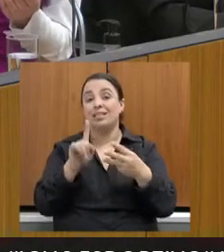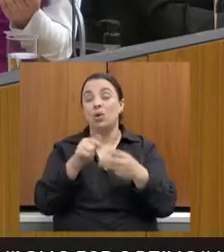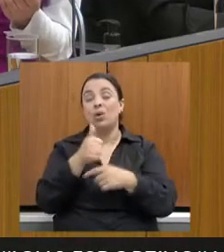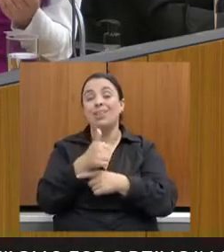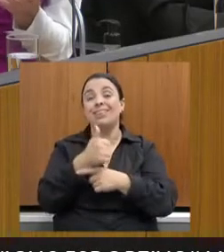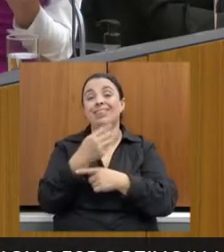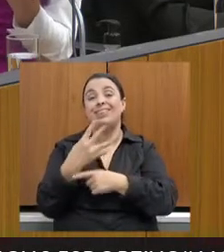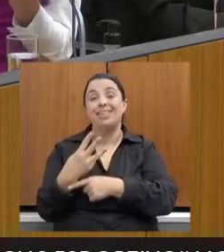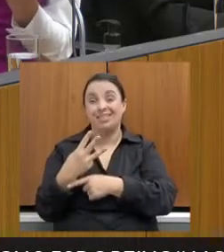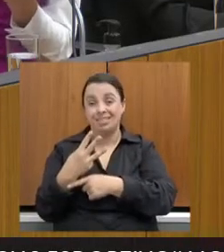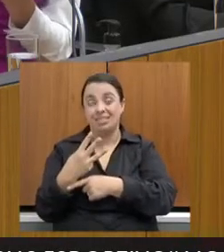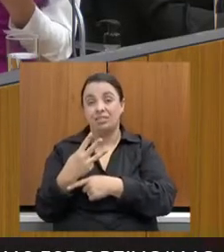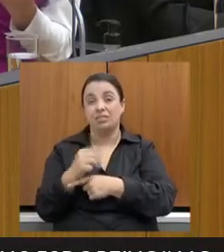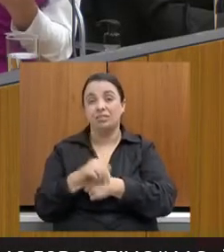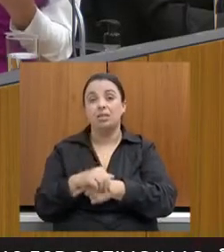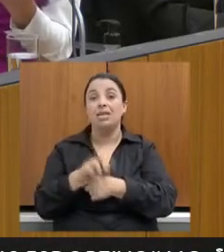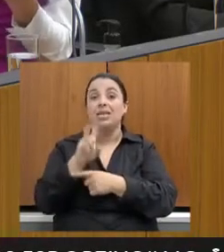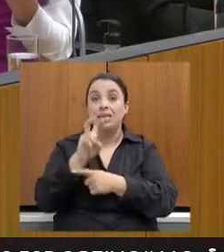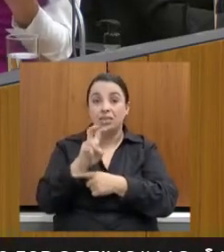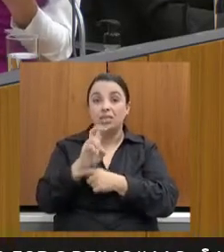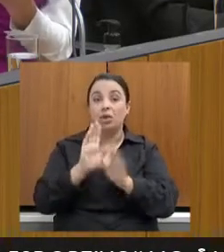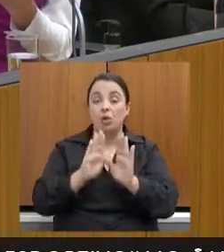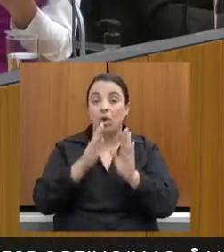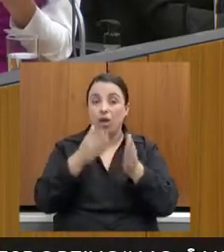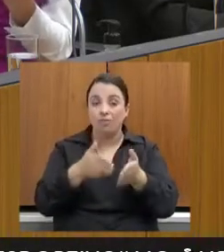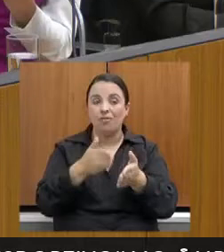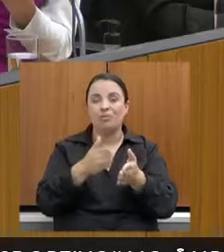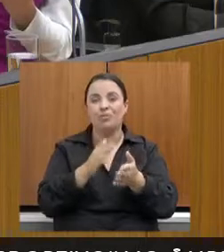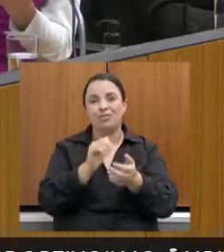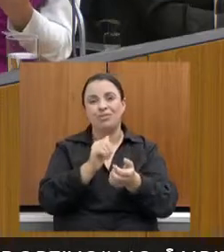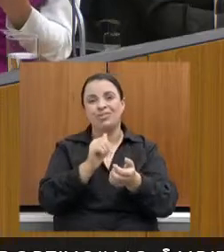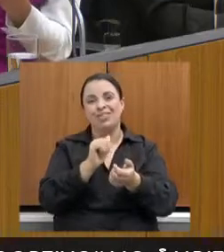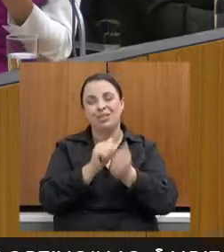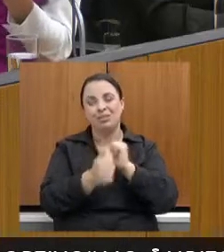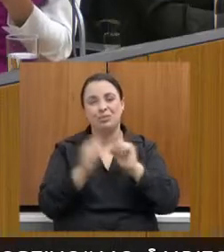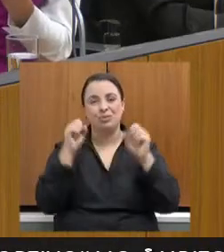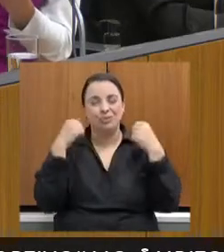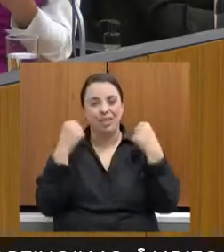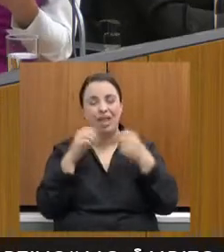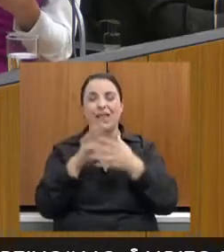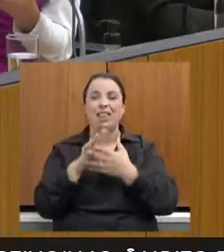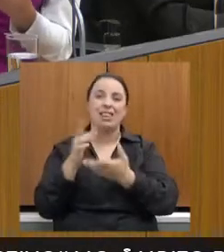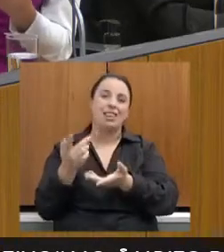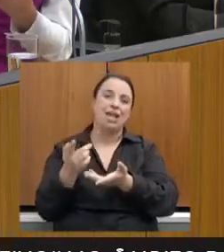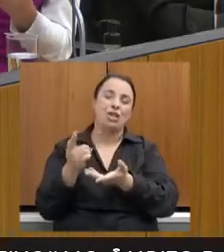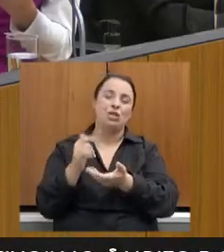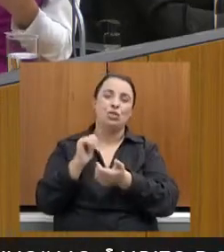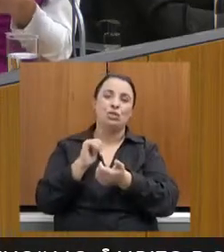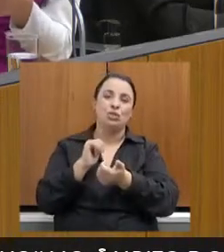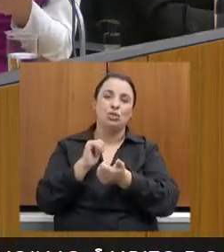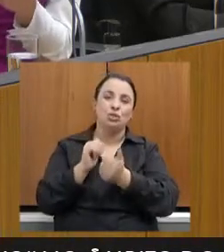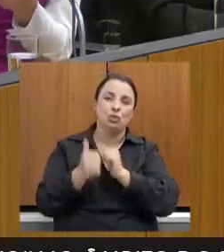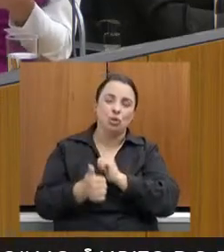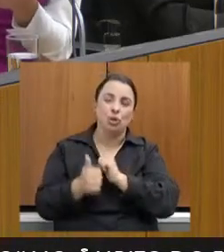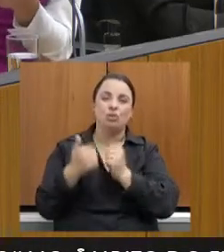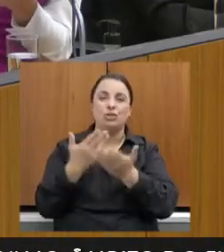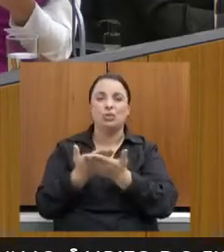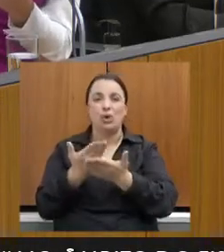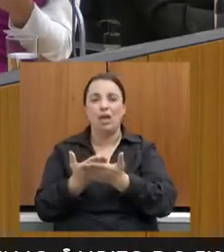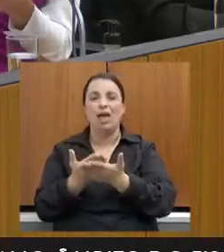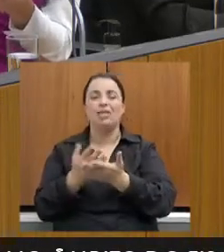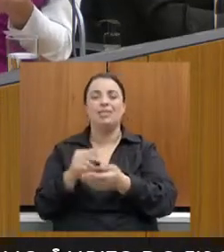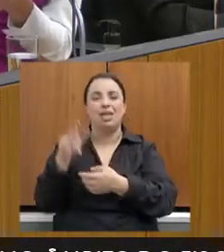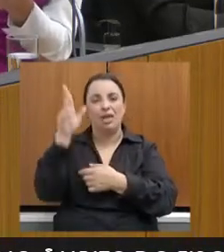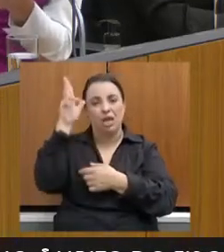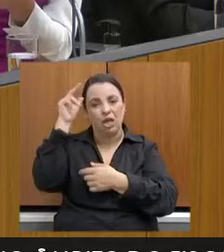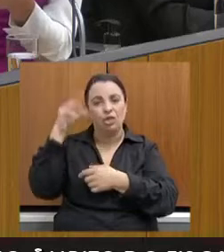esporte educacional. Então, gente tem os jogos escolares municipais, a gente tem o GENG, a gente tem a academia na escola, a gente tem xadrez na escola. Então, gente tem várias